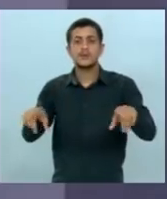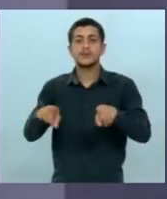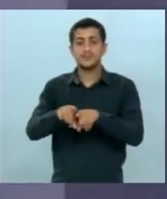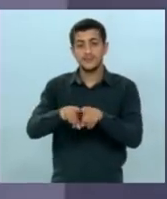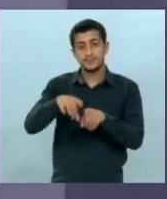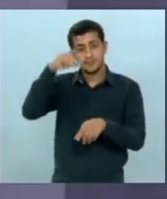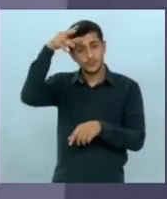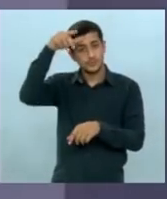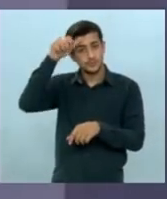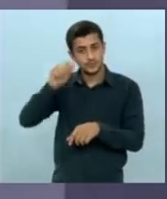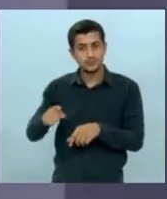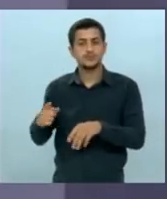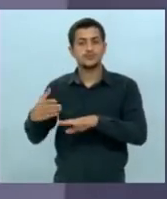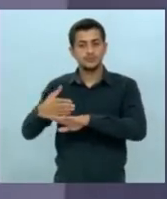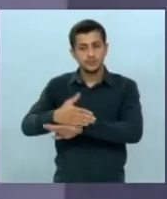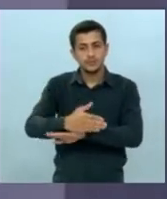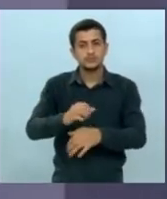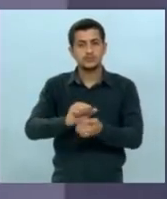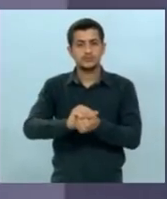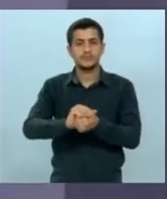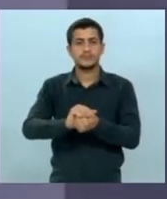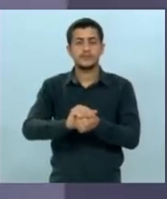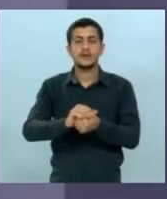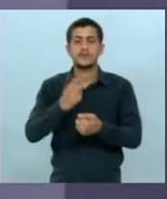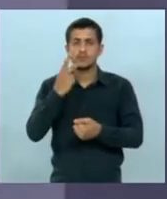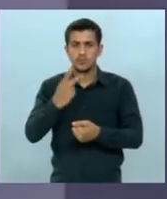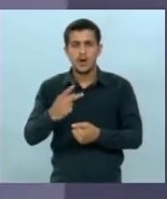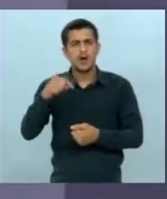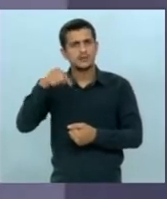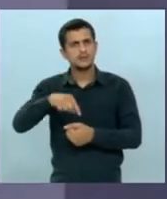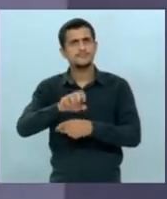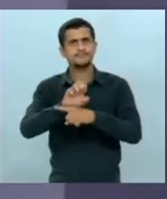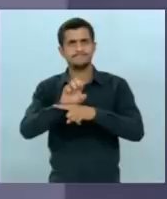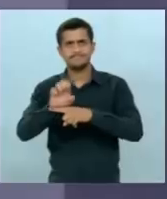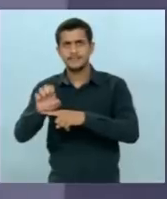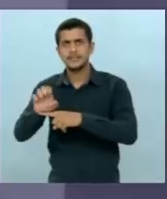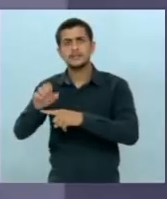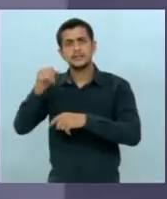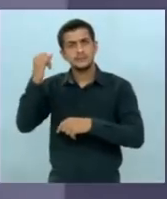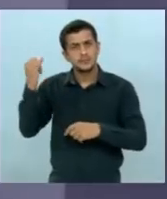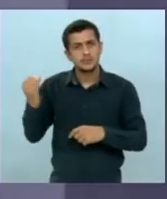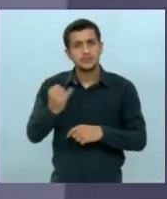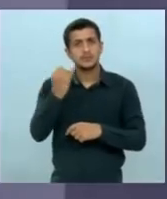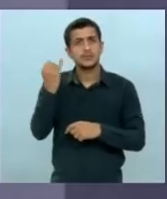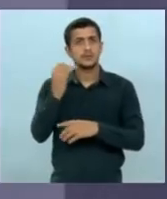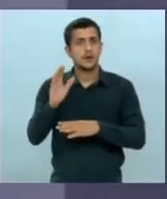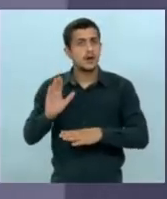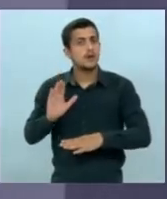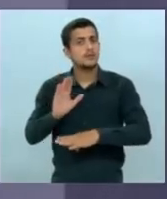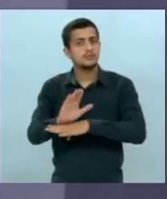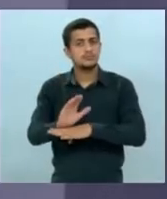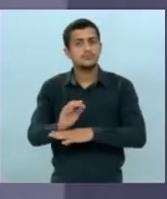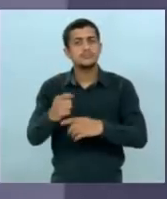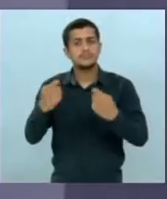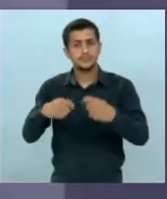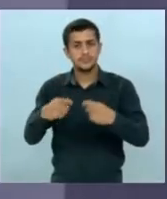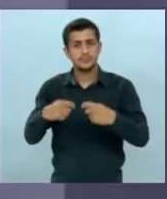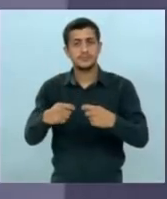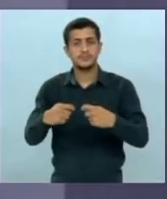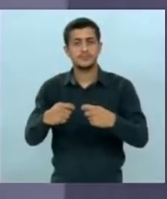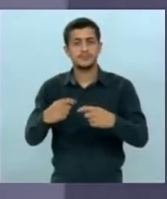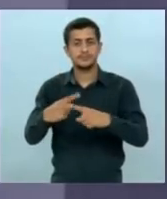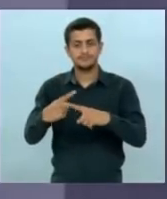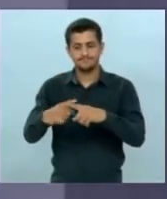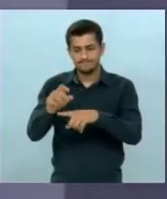do Sul evidentemente. É evidente que o Estado de Mato Grosso do Sul é claro que ele tem que dar a sua contribuição pois que o Estado de Mato Grosso do Sul